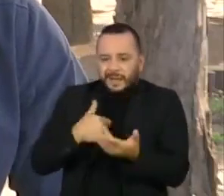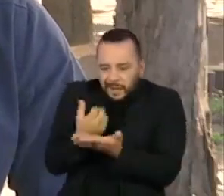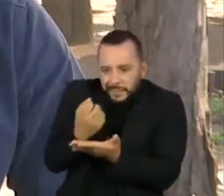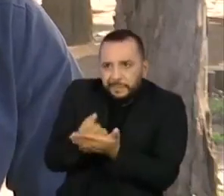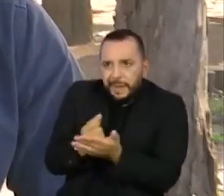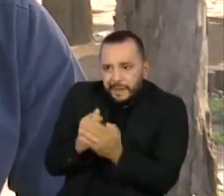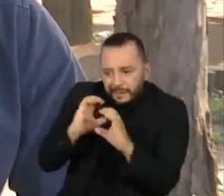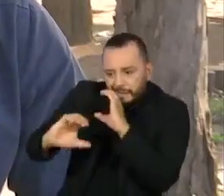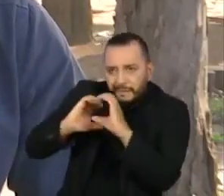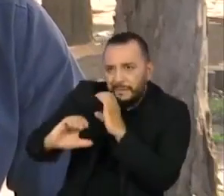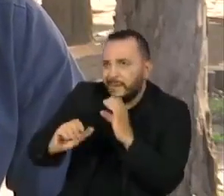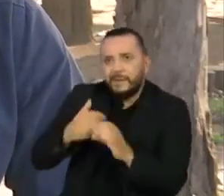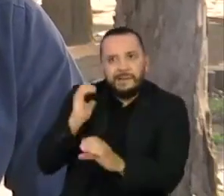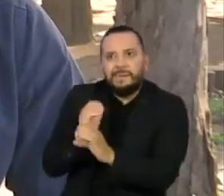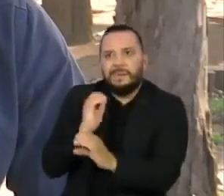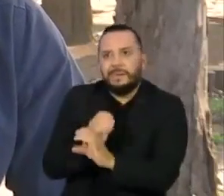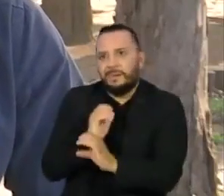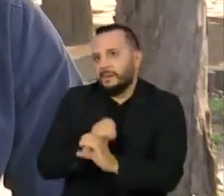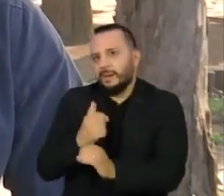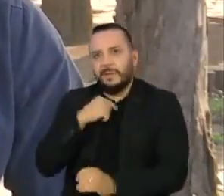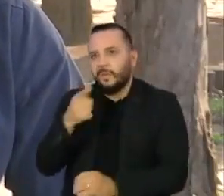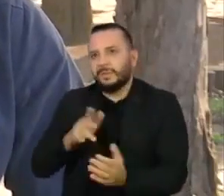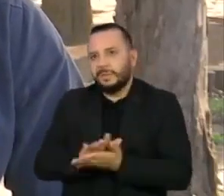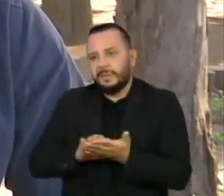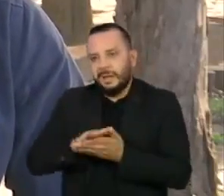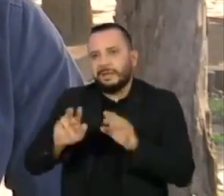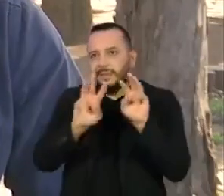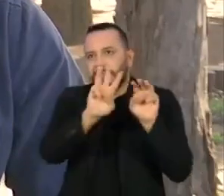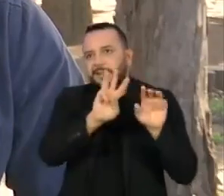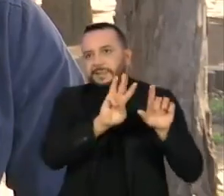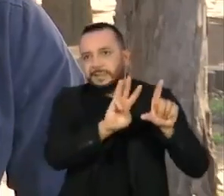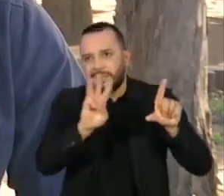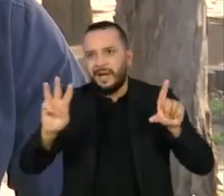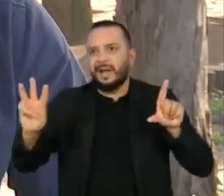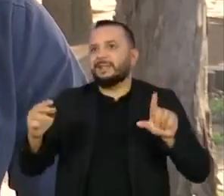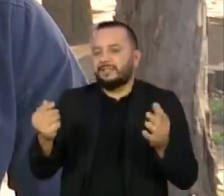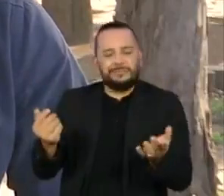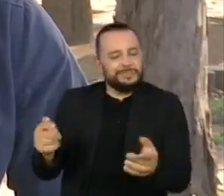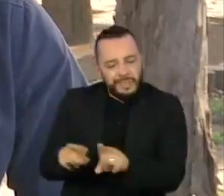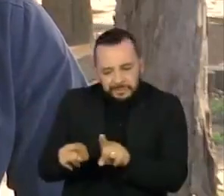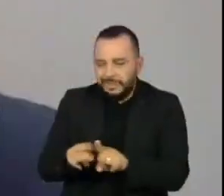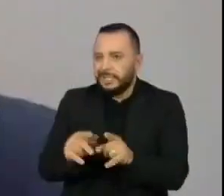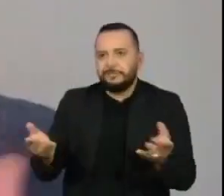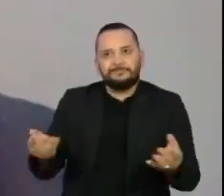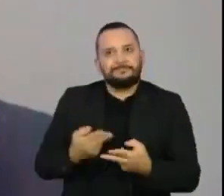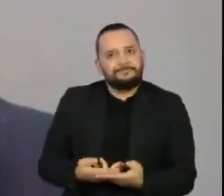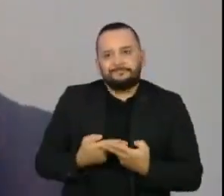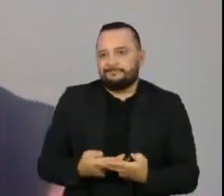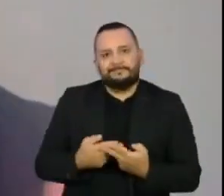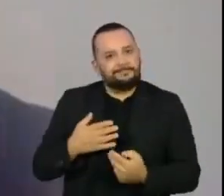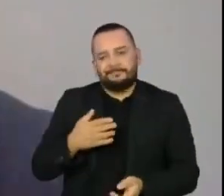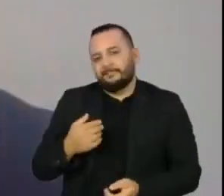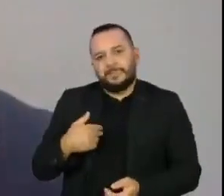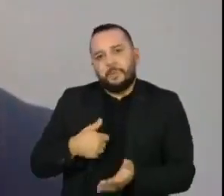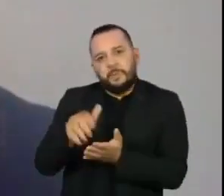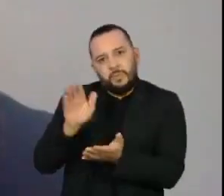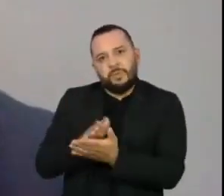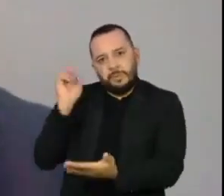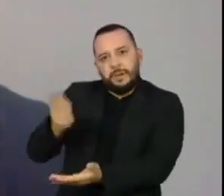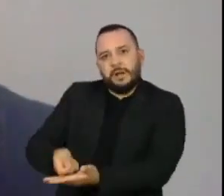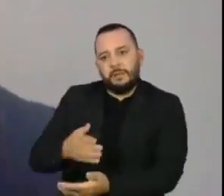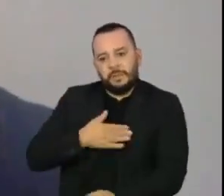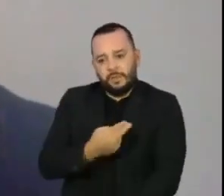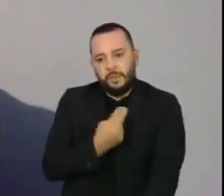site deles, não consegui também. E resolvi assumir as pontuações do meu nome. Segundo este professor de